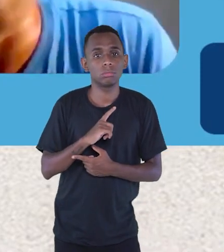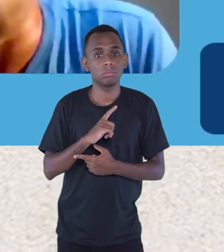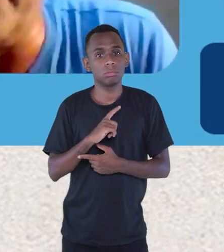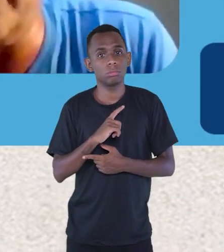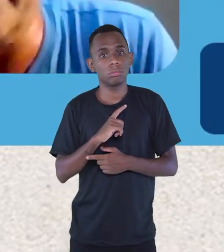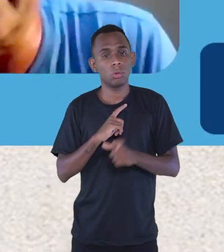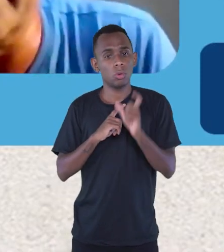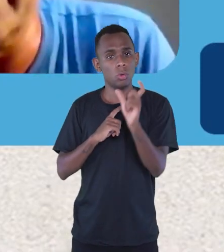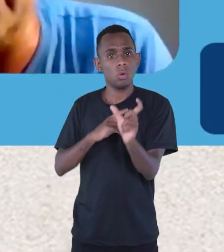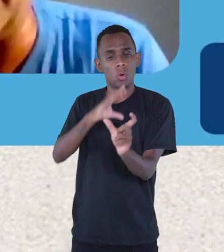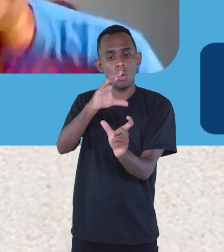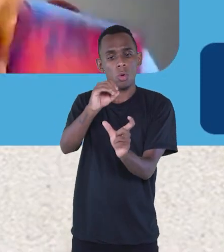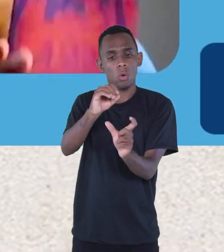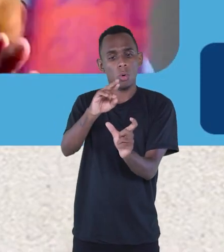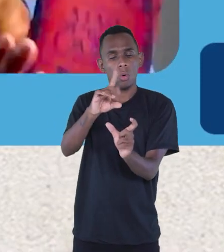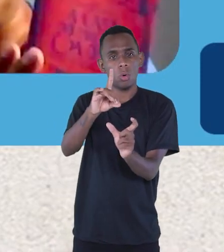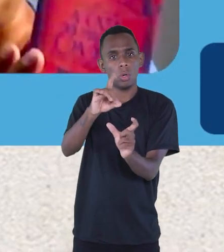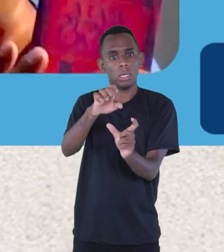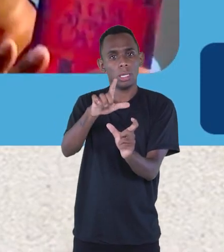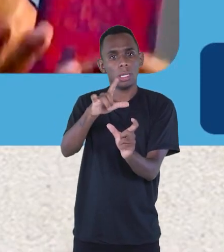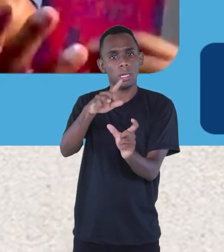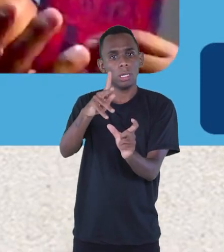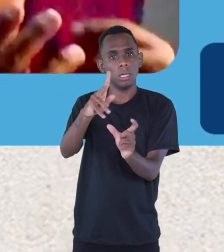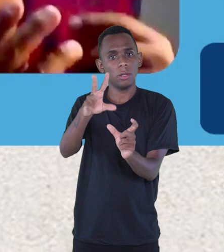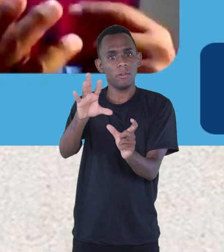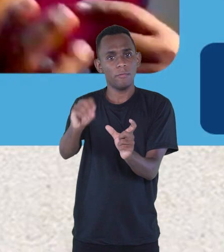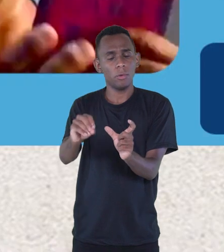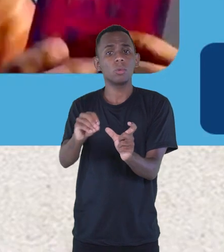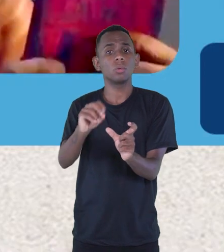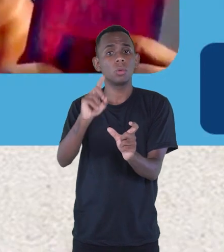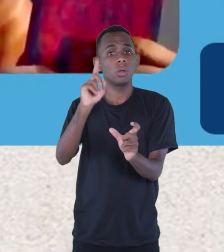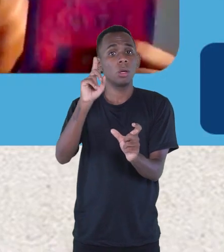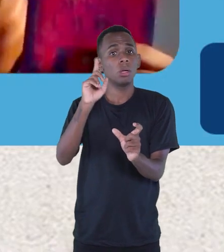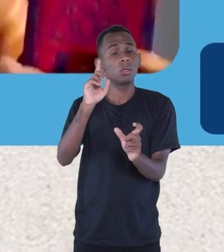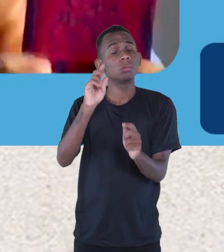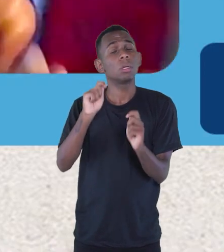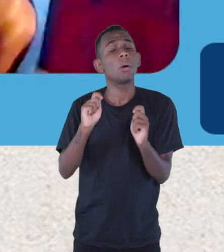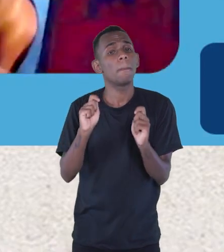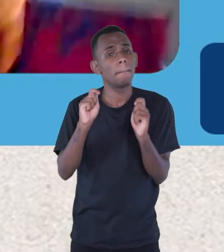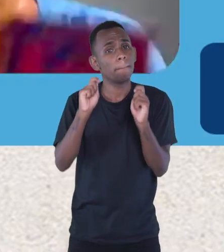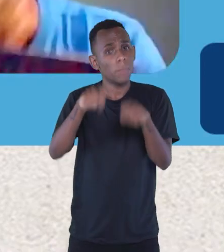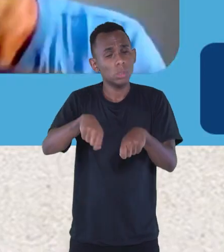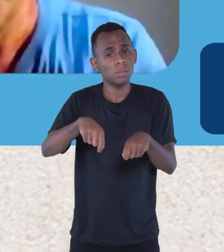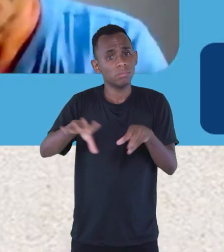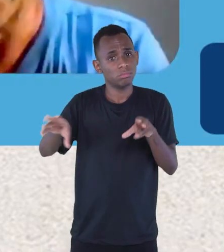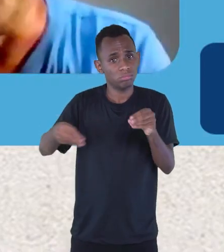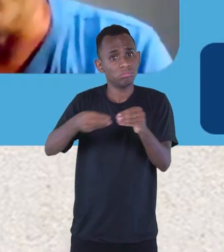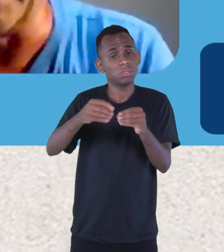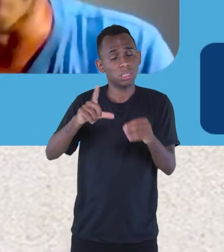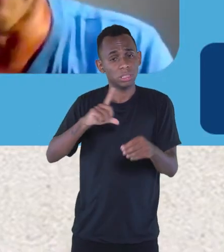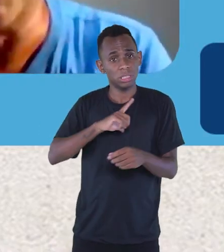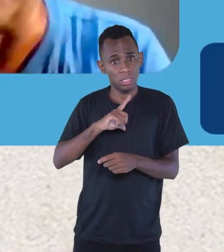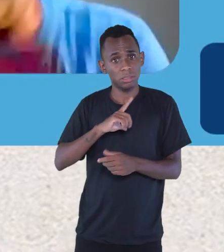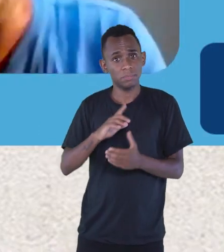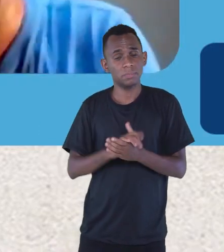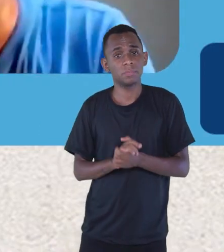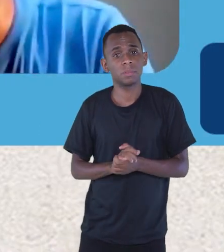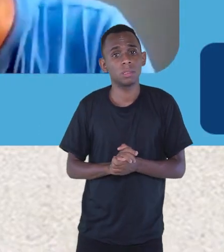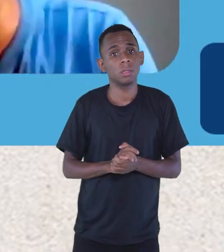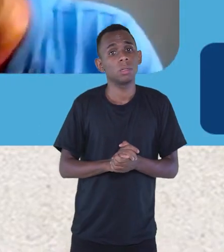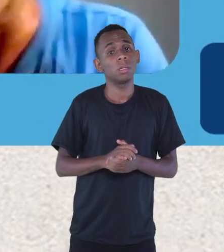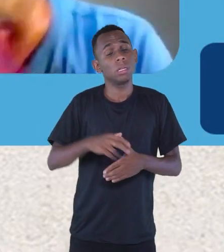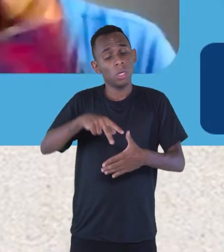cordelivro. Talvez o meu se encaixasse dentro desse critério de cordelivro. Que, embora seja